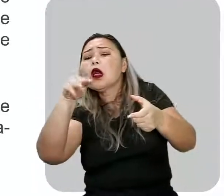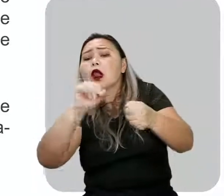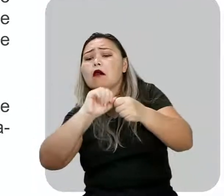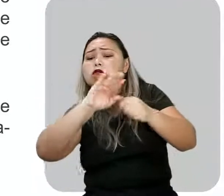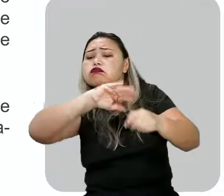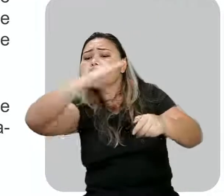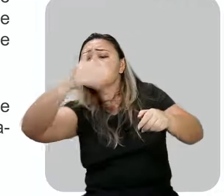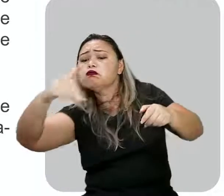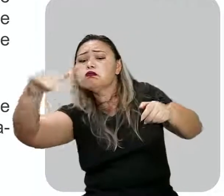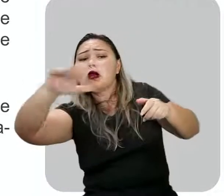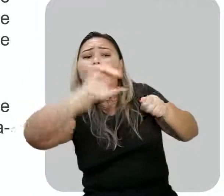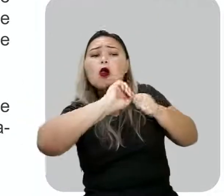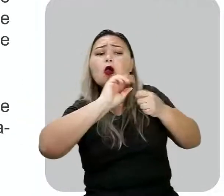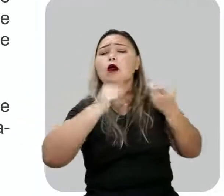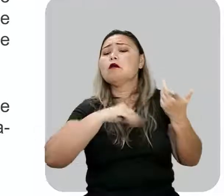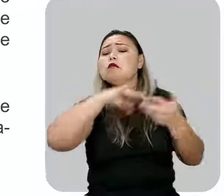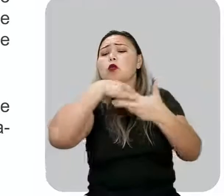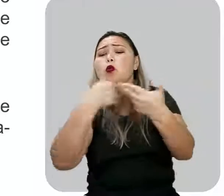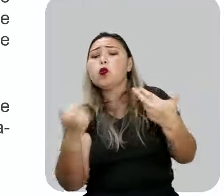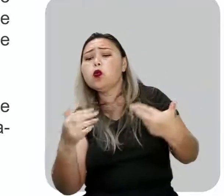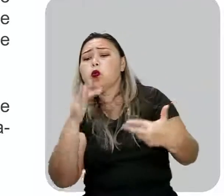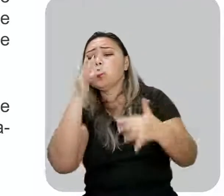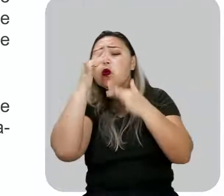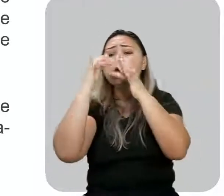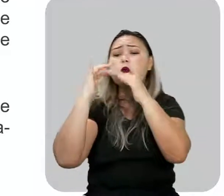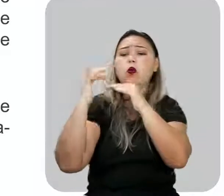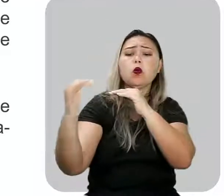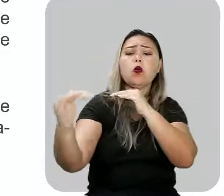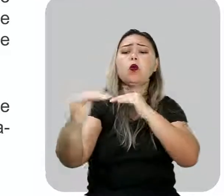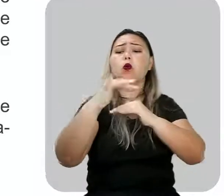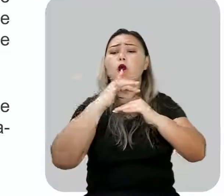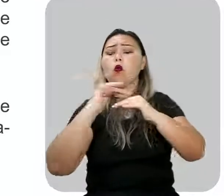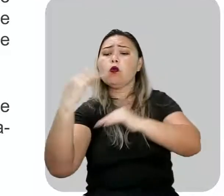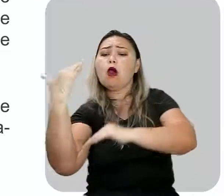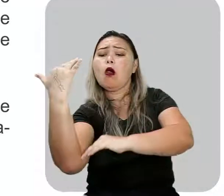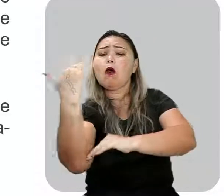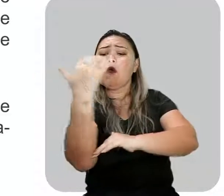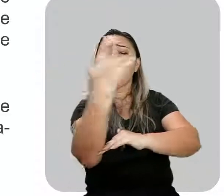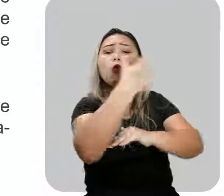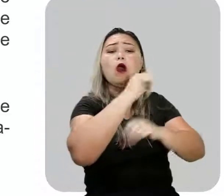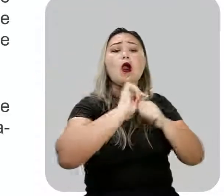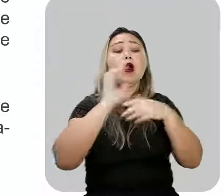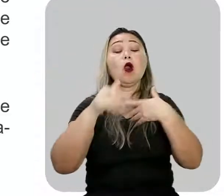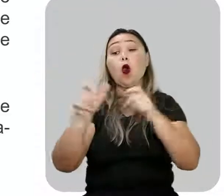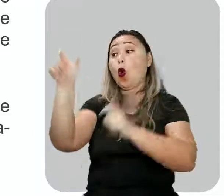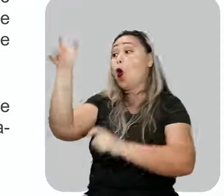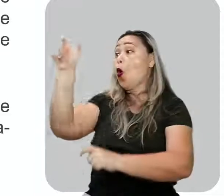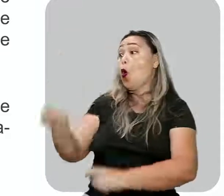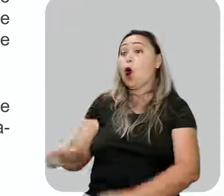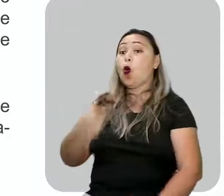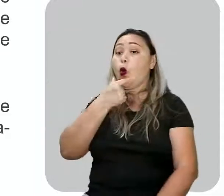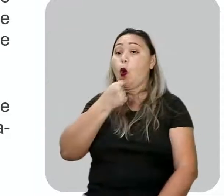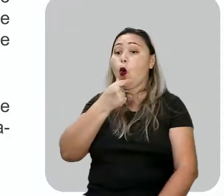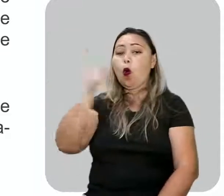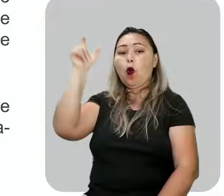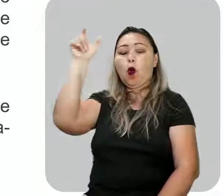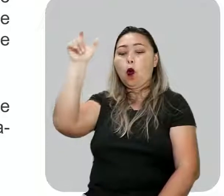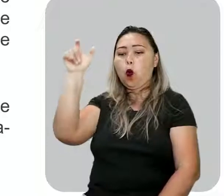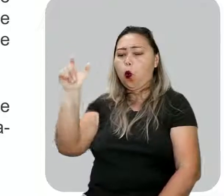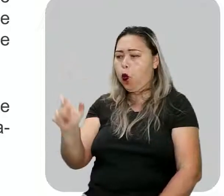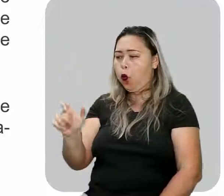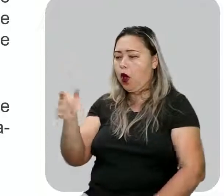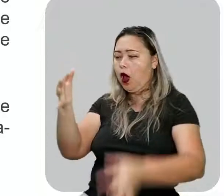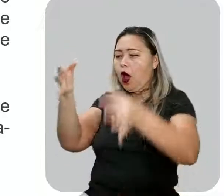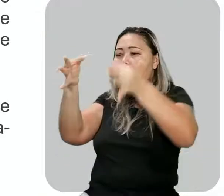clima, relevo, fauna, flora, vegetação. O homem é aquela descrição aí que ele